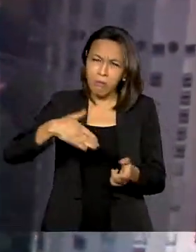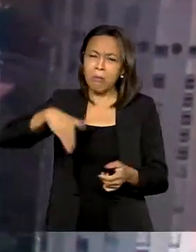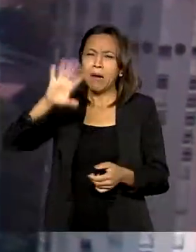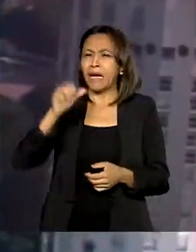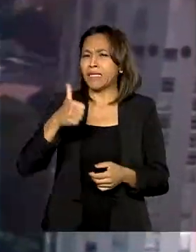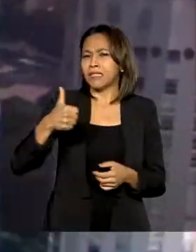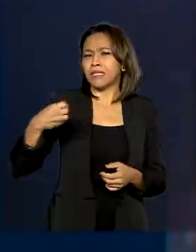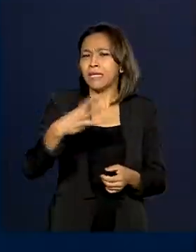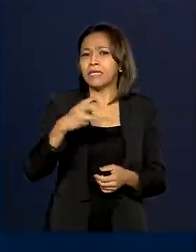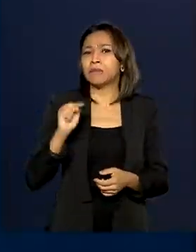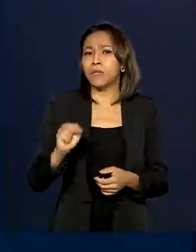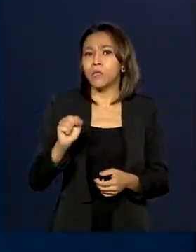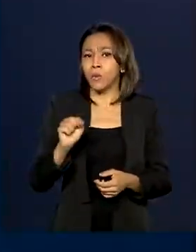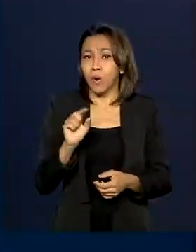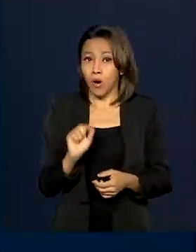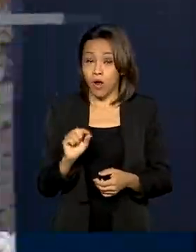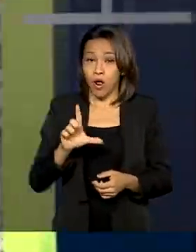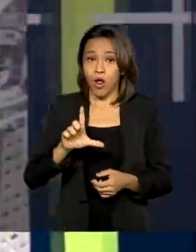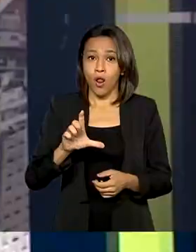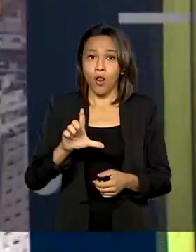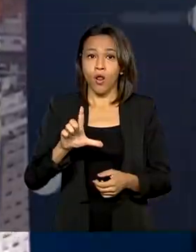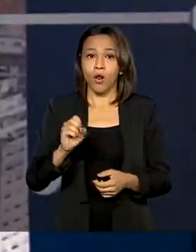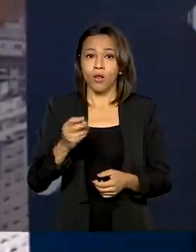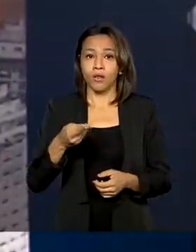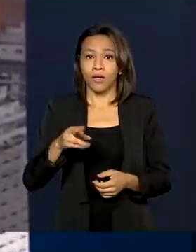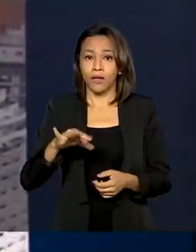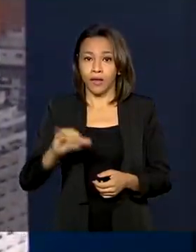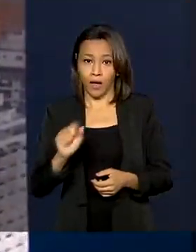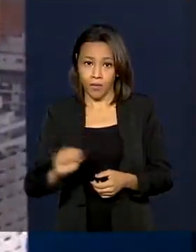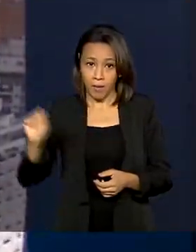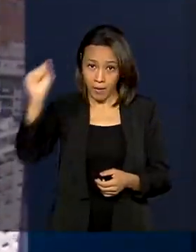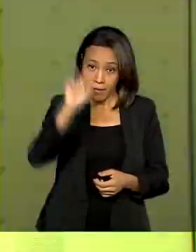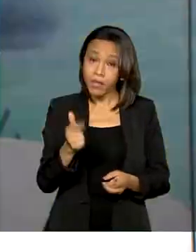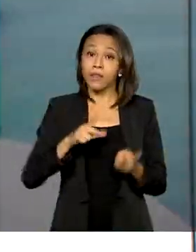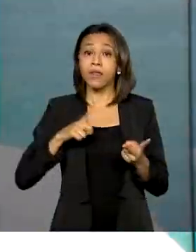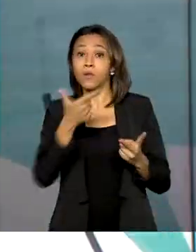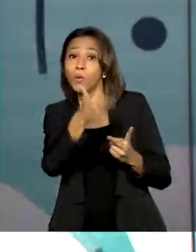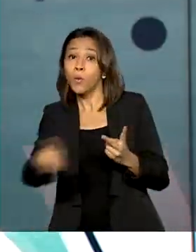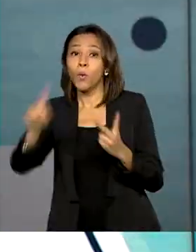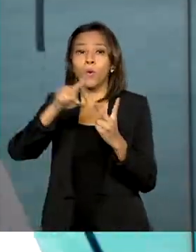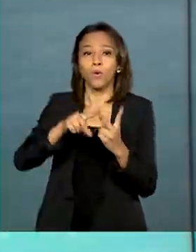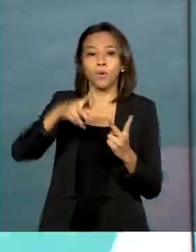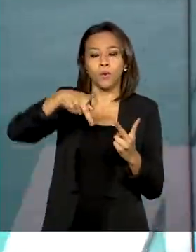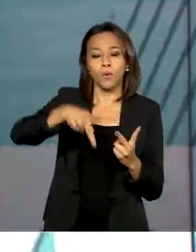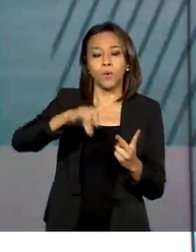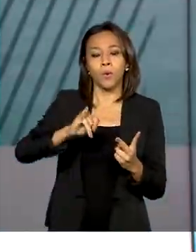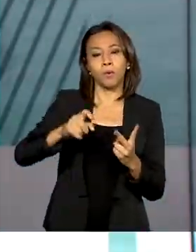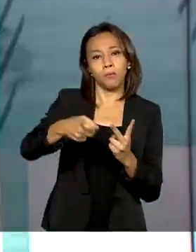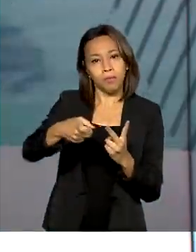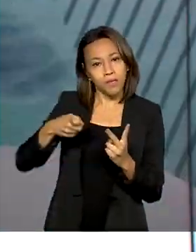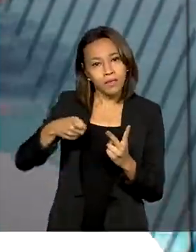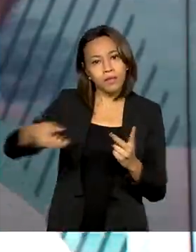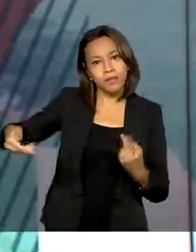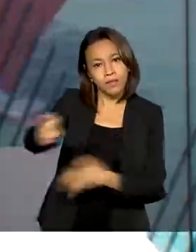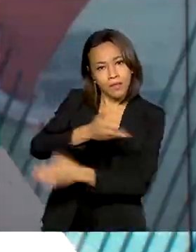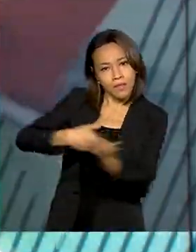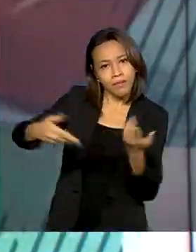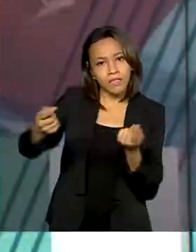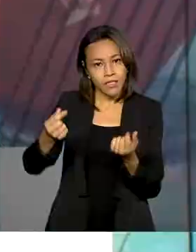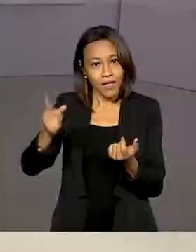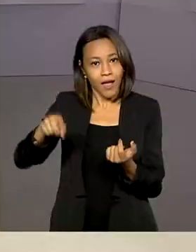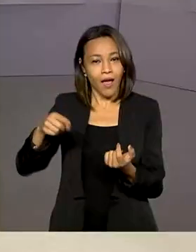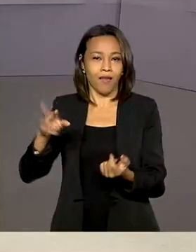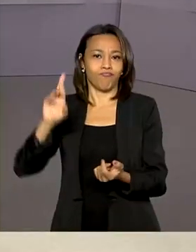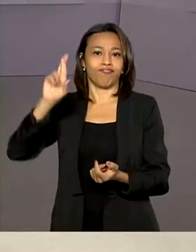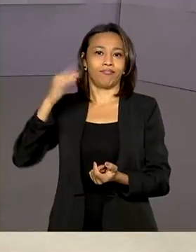mil lotéricas do país. E podem ainda optar pelo PIX, o novo sistema de pagamentos instantâneos e transferências do Banco Central.